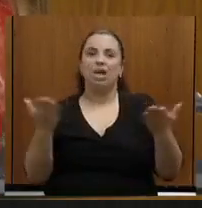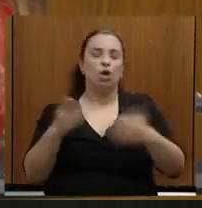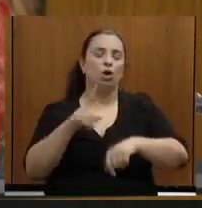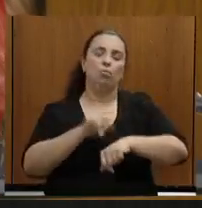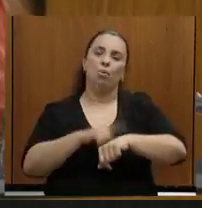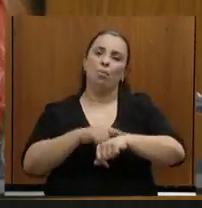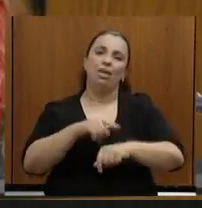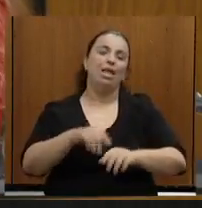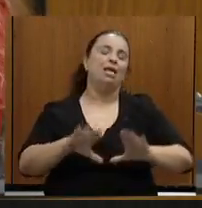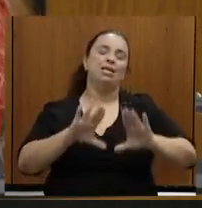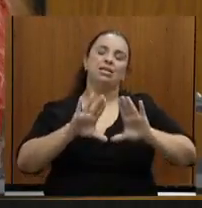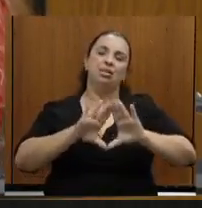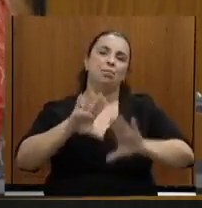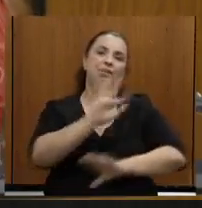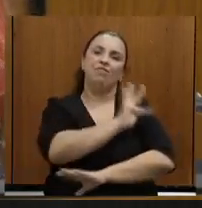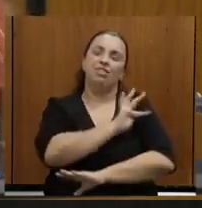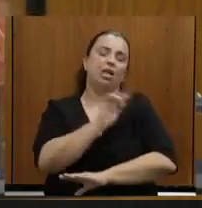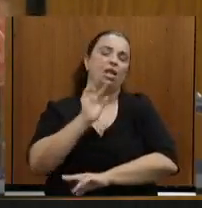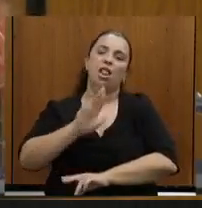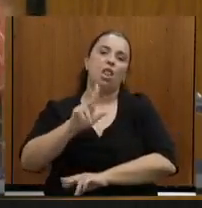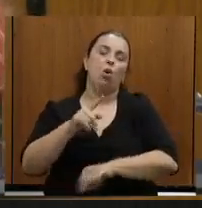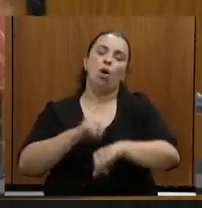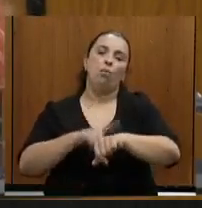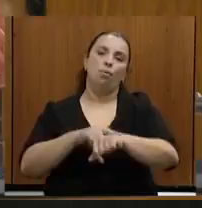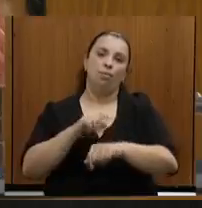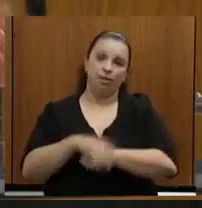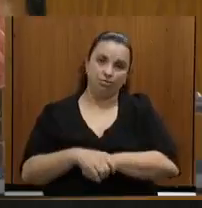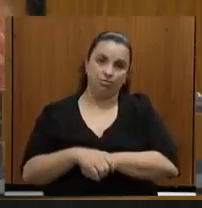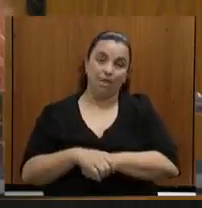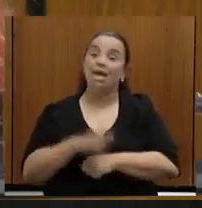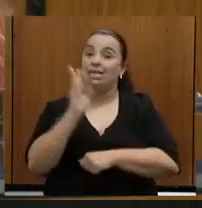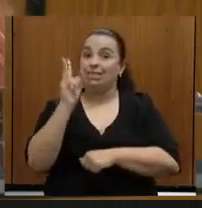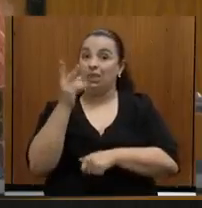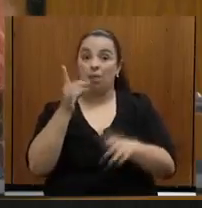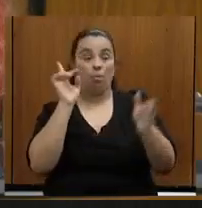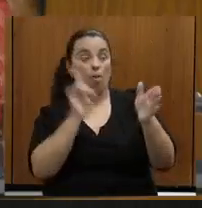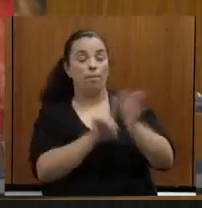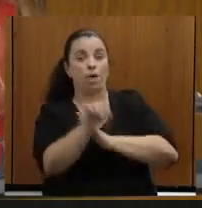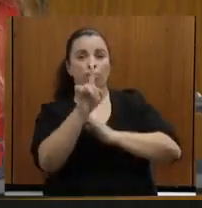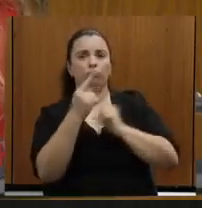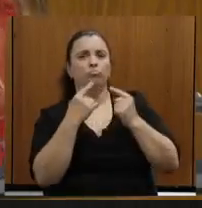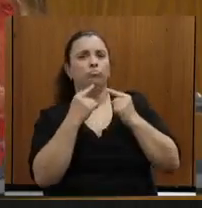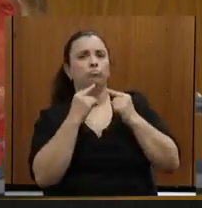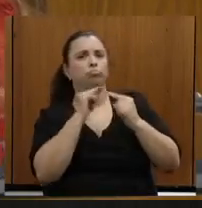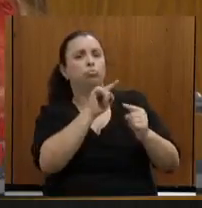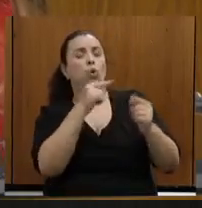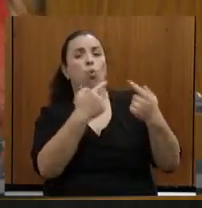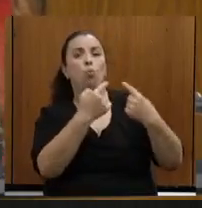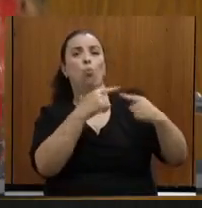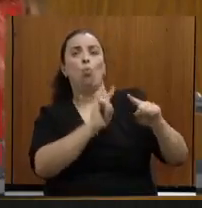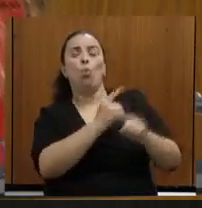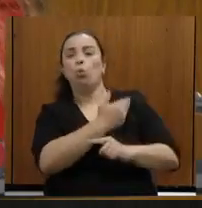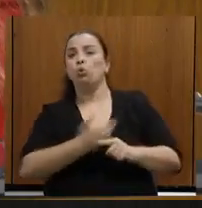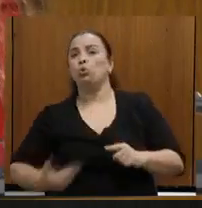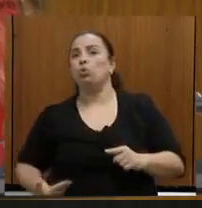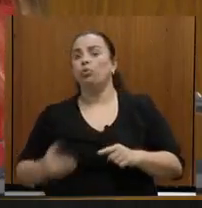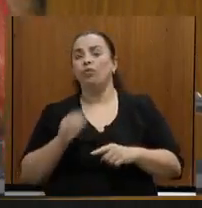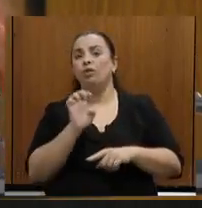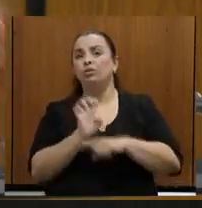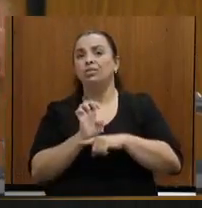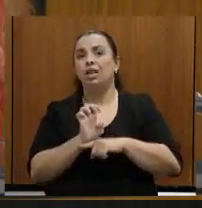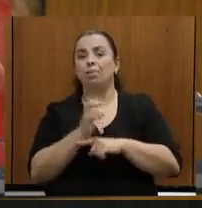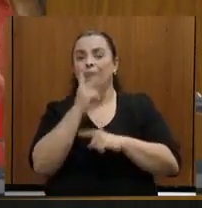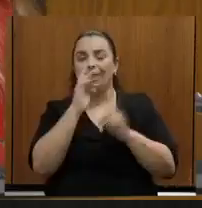Toda vez que tem uma pessoa que põe um posicionamento ou um questionamento ao governo do Estado, tenta se inverter.